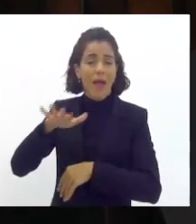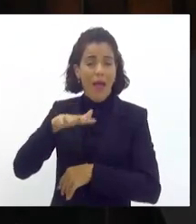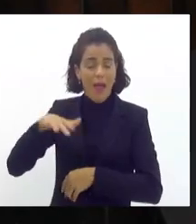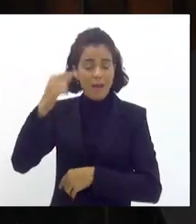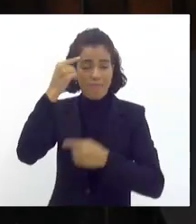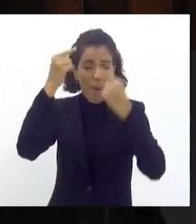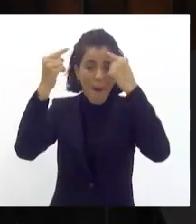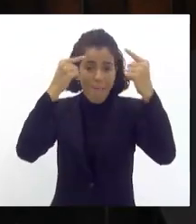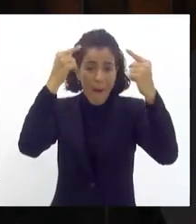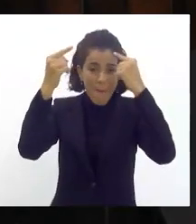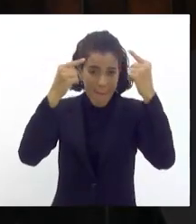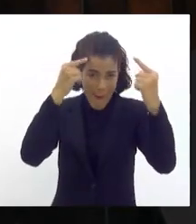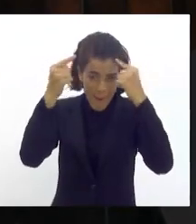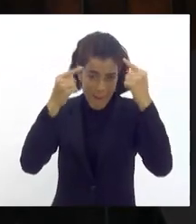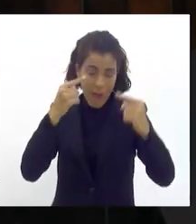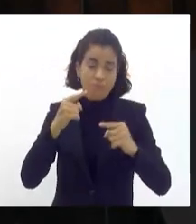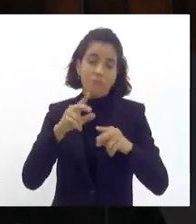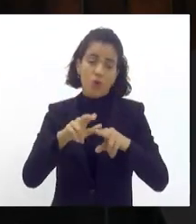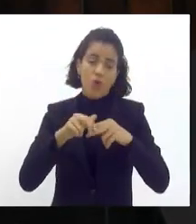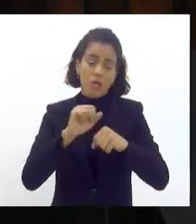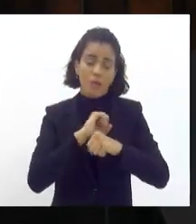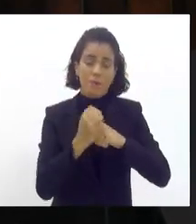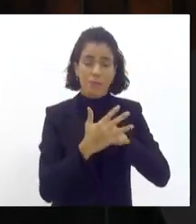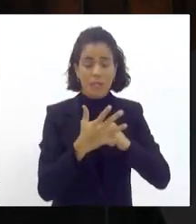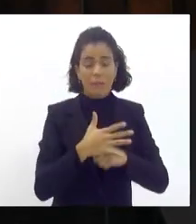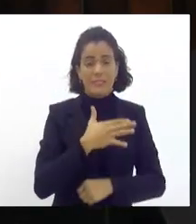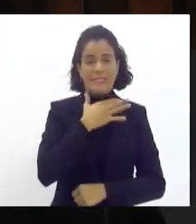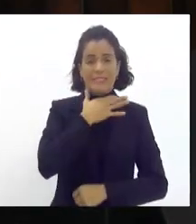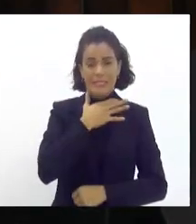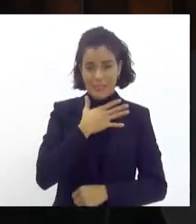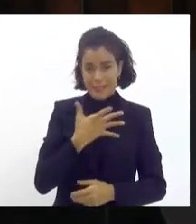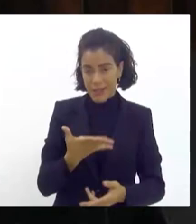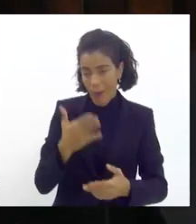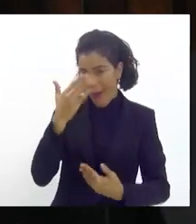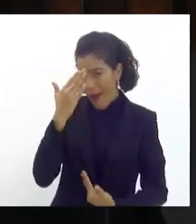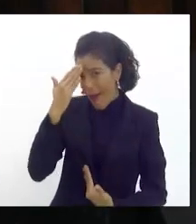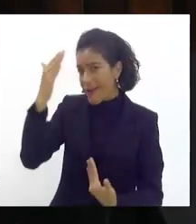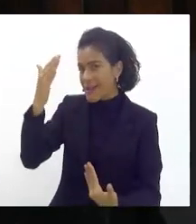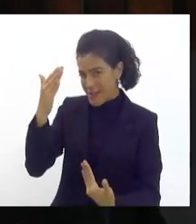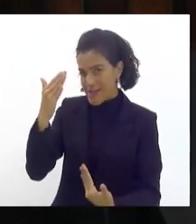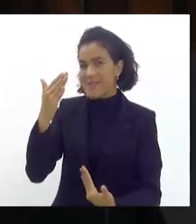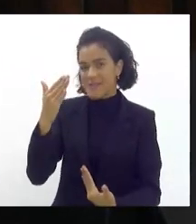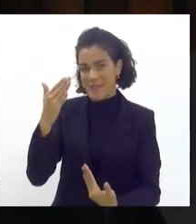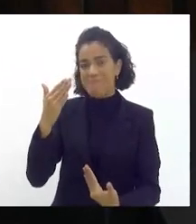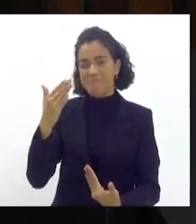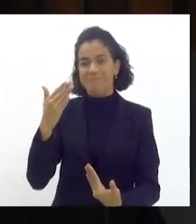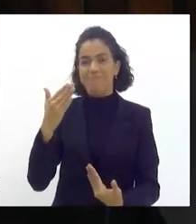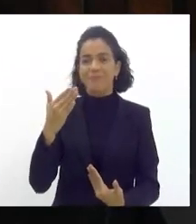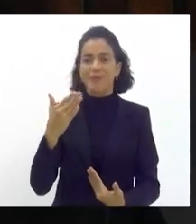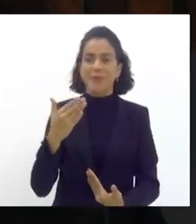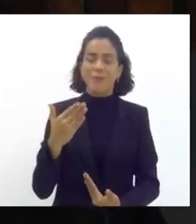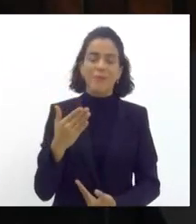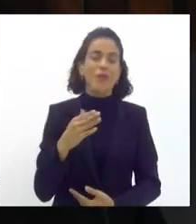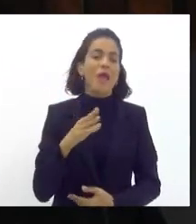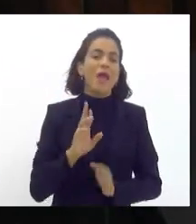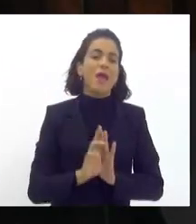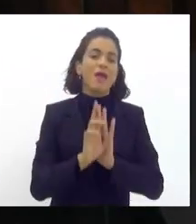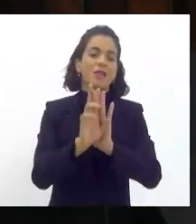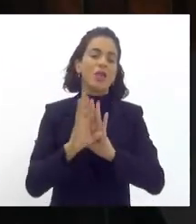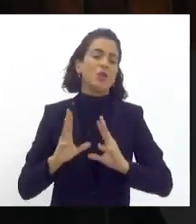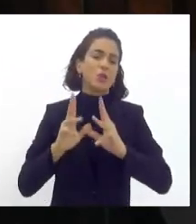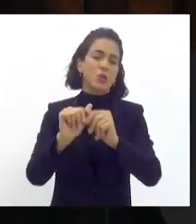pela pandemia então gostaria de agradecer consorciar aqui a palavra em nome de todas as